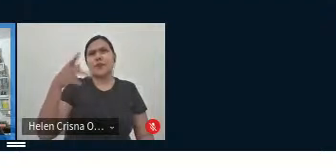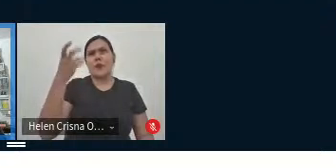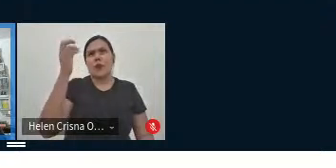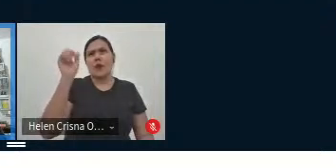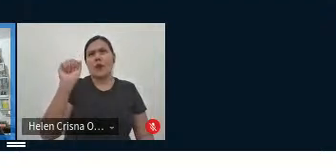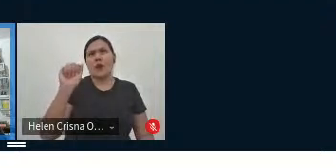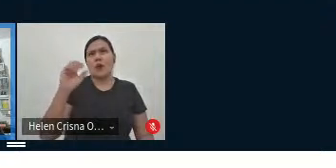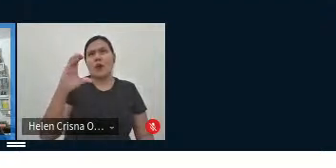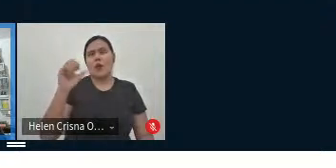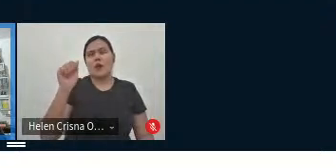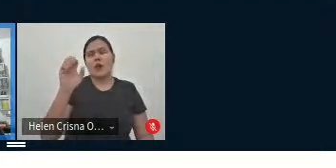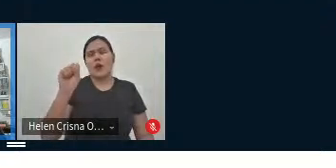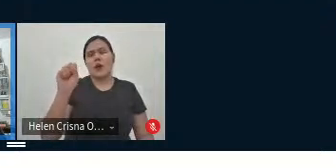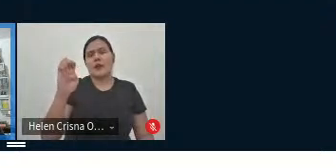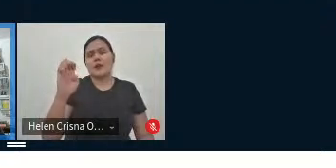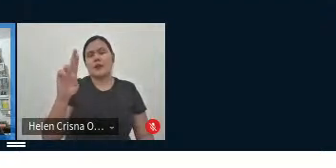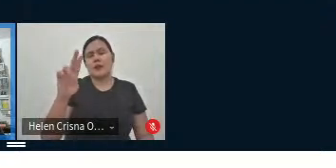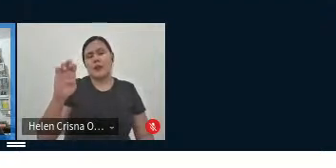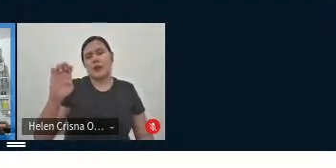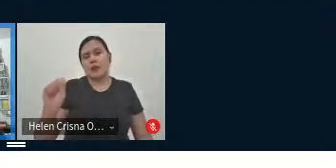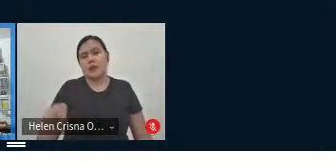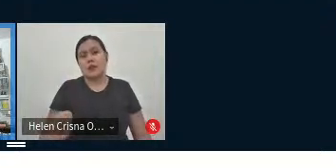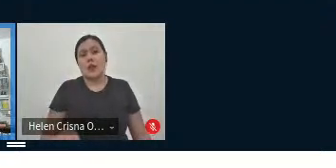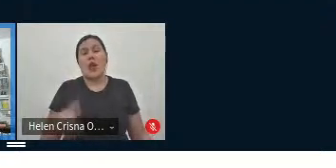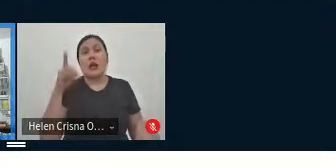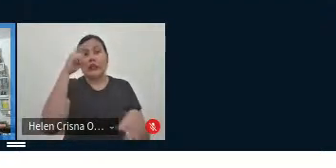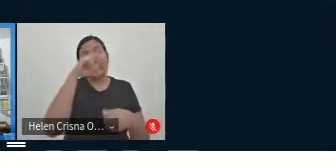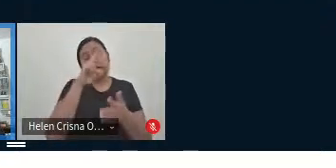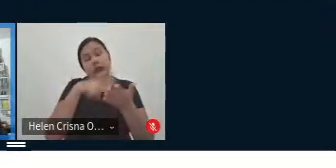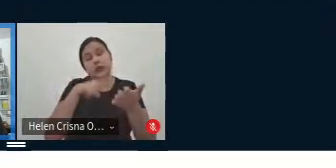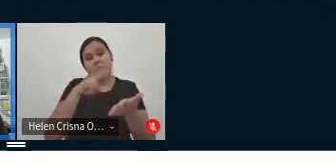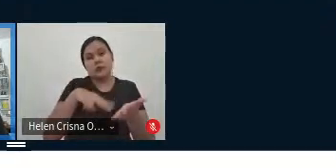romance maravilhoso e difícil de leitura, né?